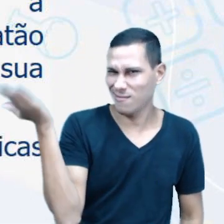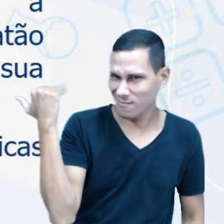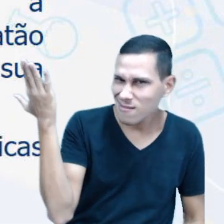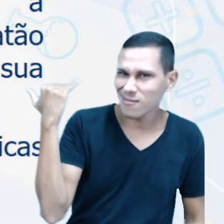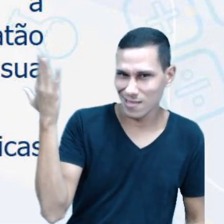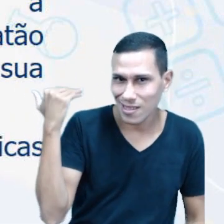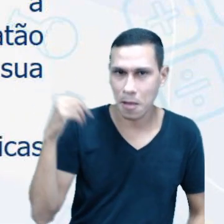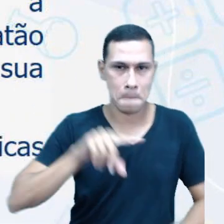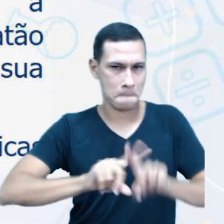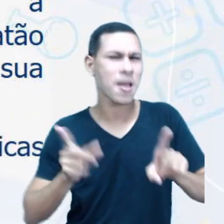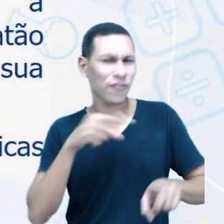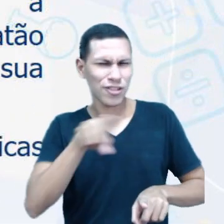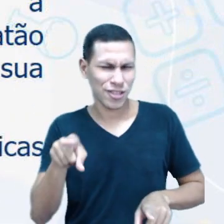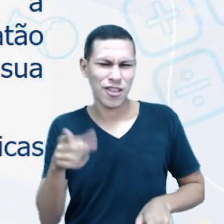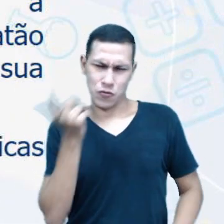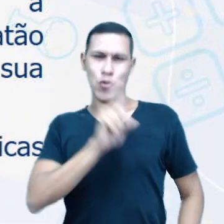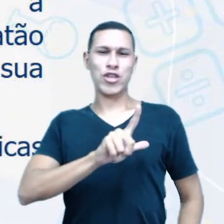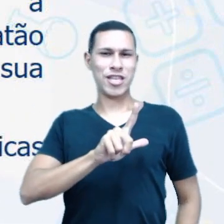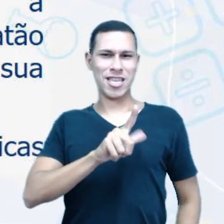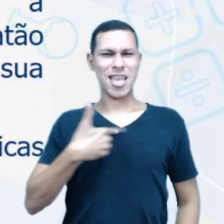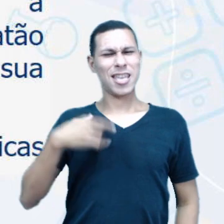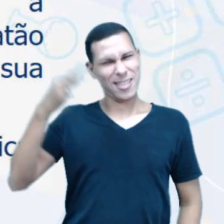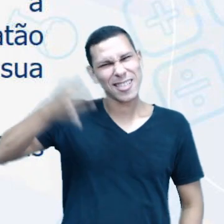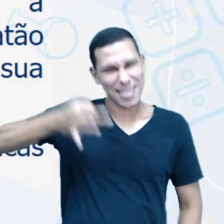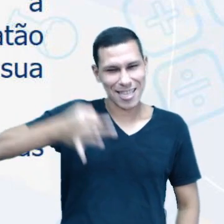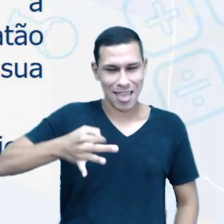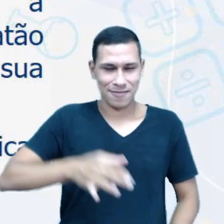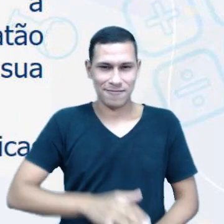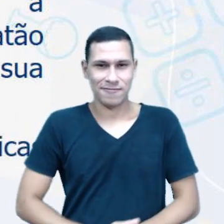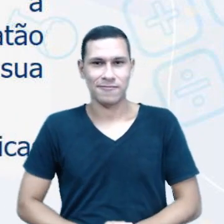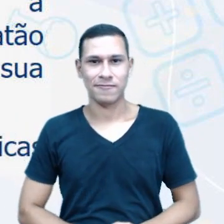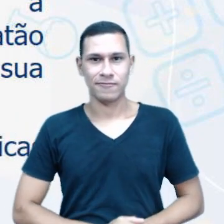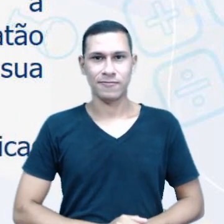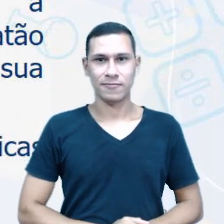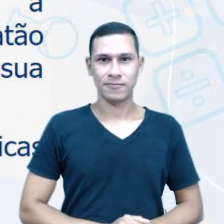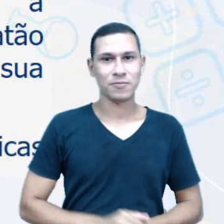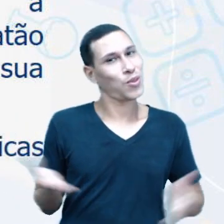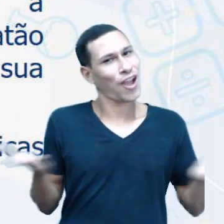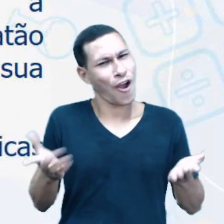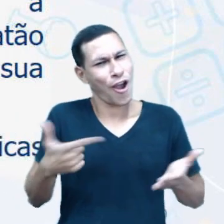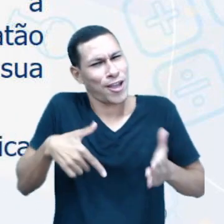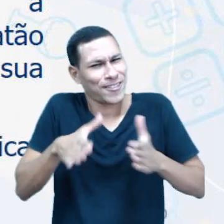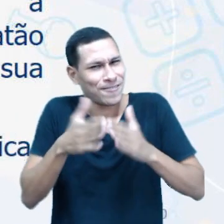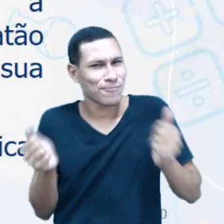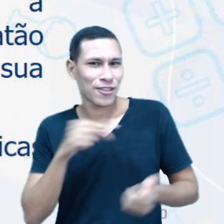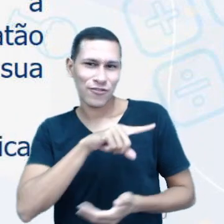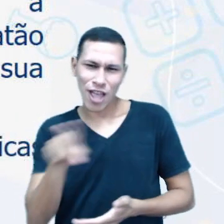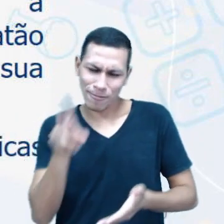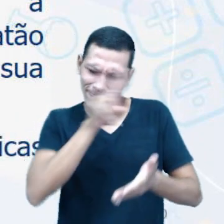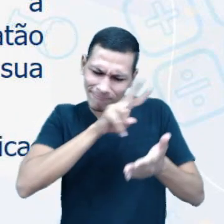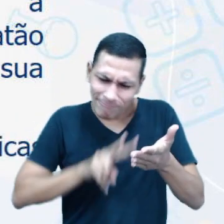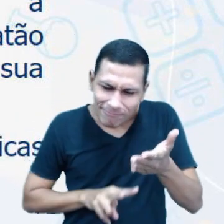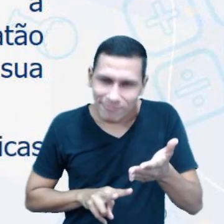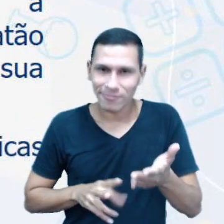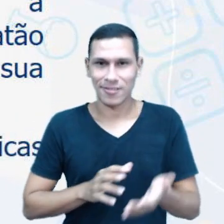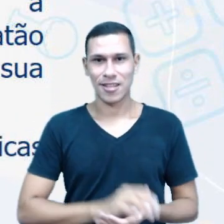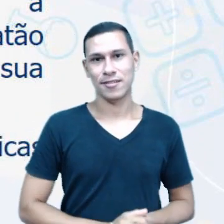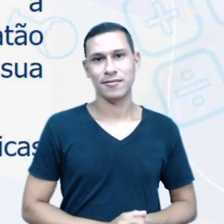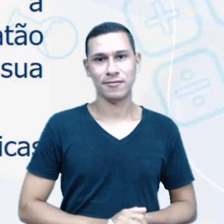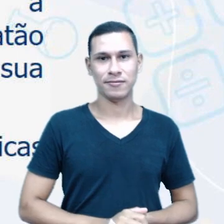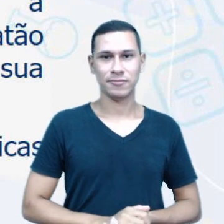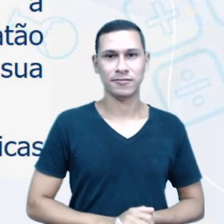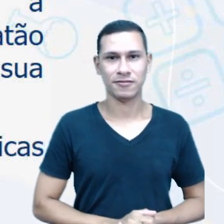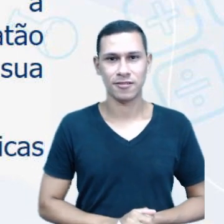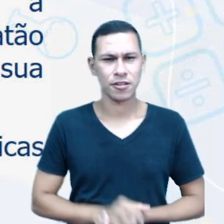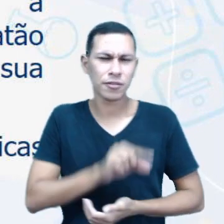Mas vocês vão conseguir acertar com certeza. Agora, eu vou pedir que vocês leiam o texto presente no slide